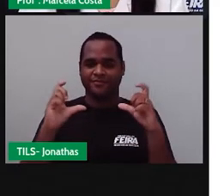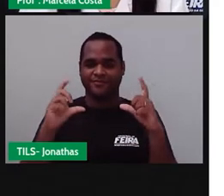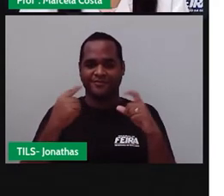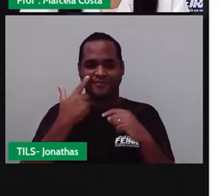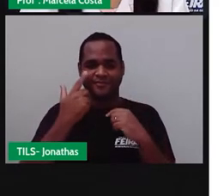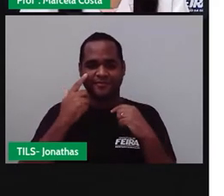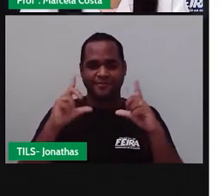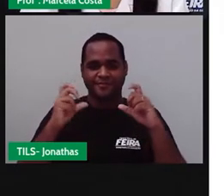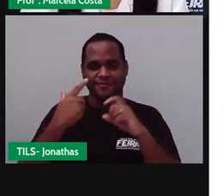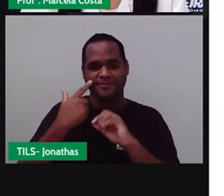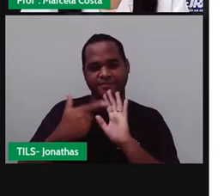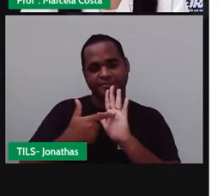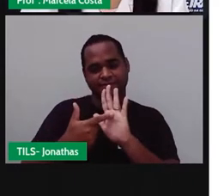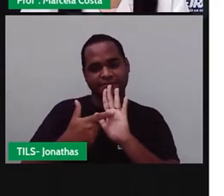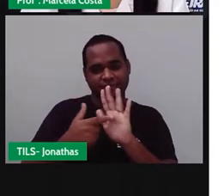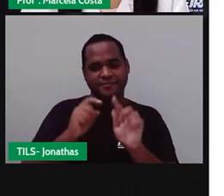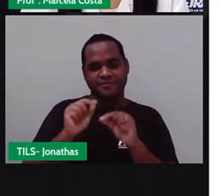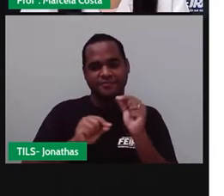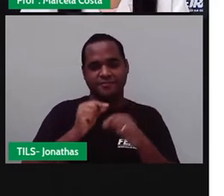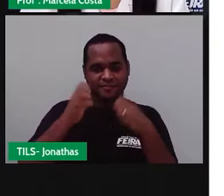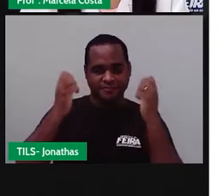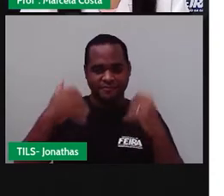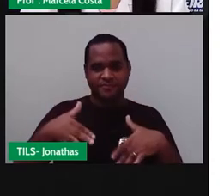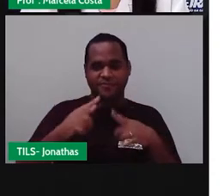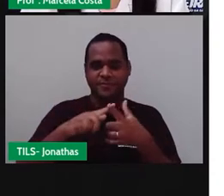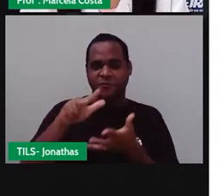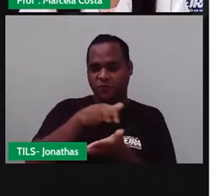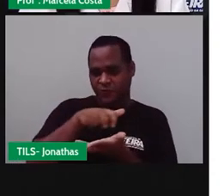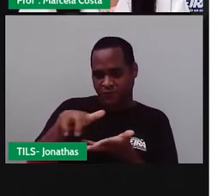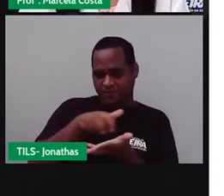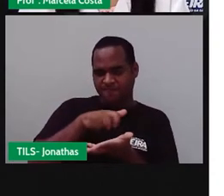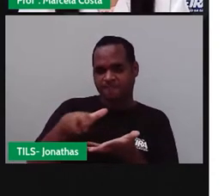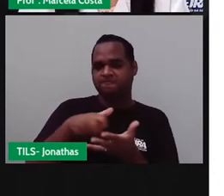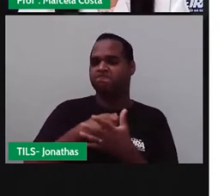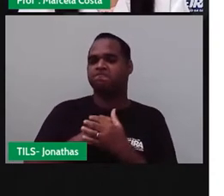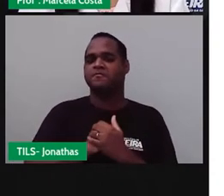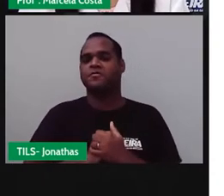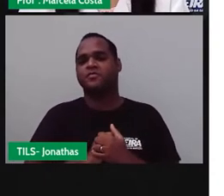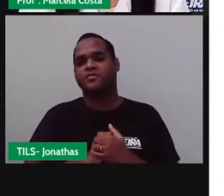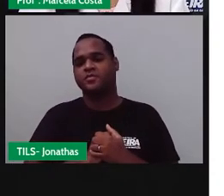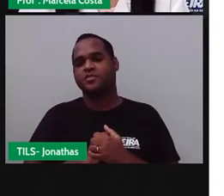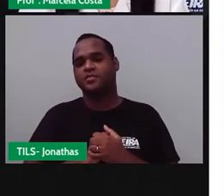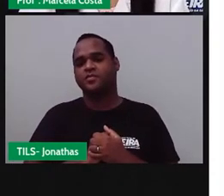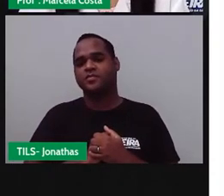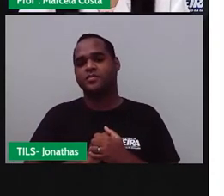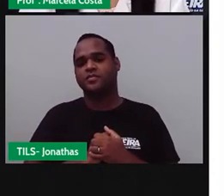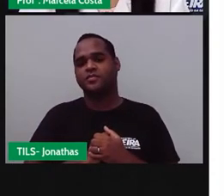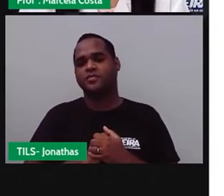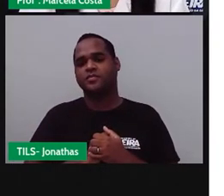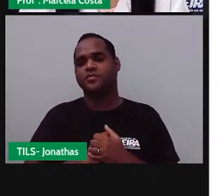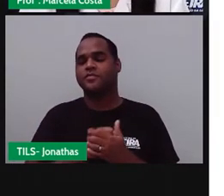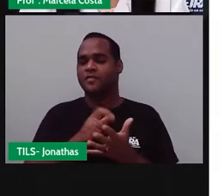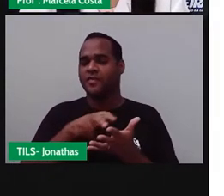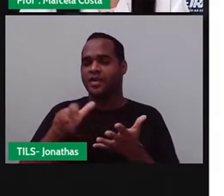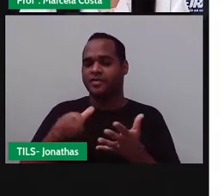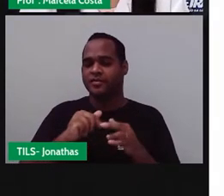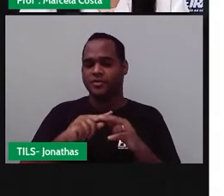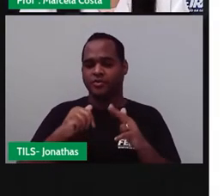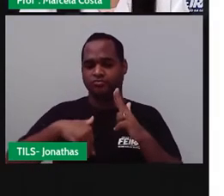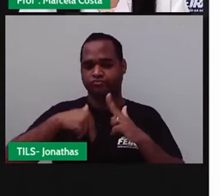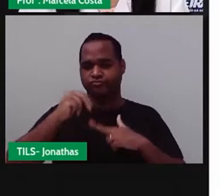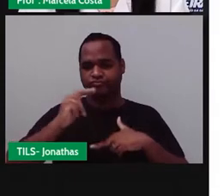estou mostrando pra vocês, representando dança de quadrilha. Olha a